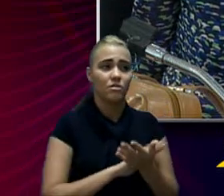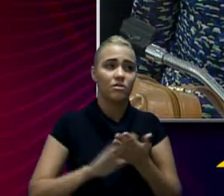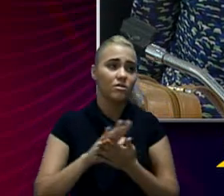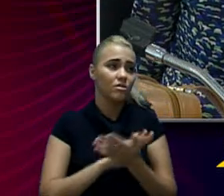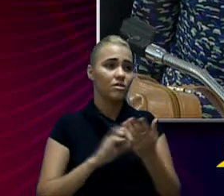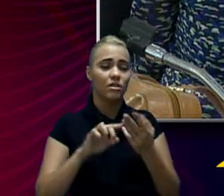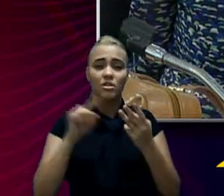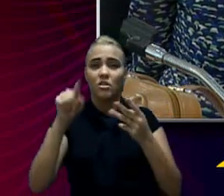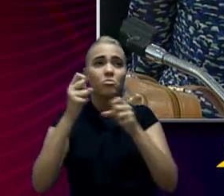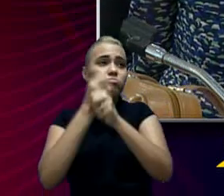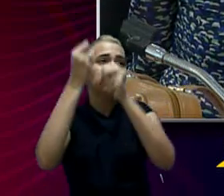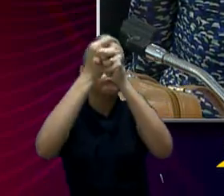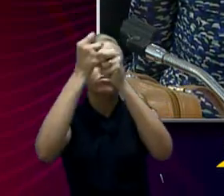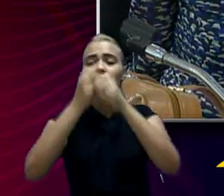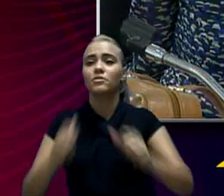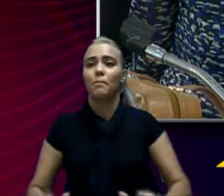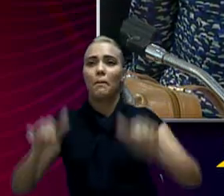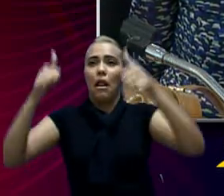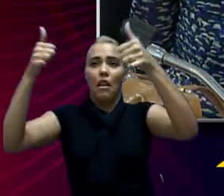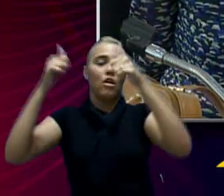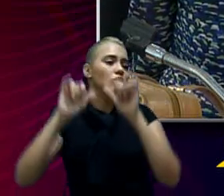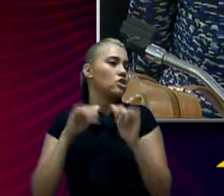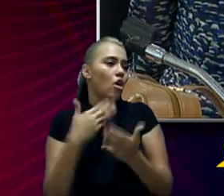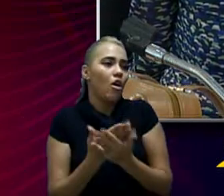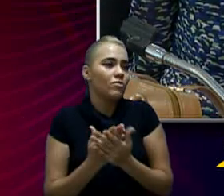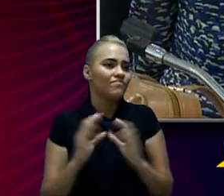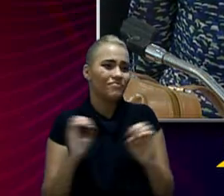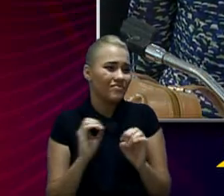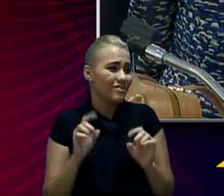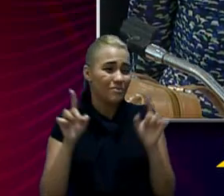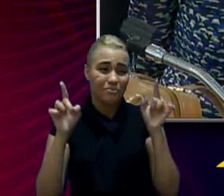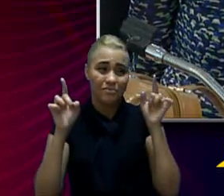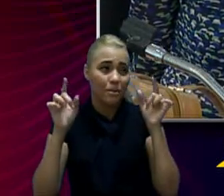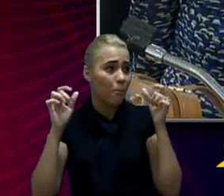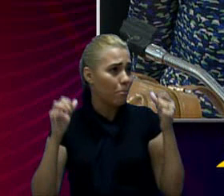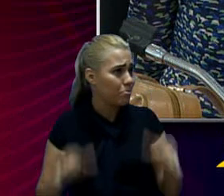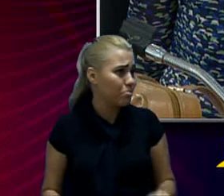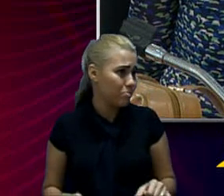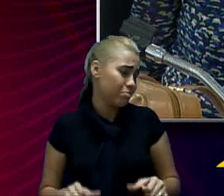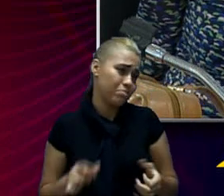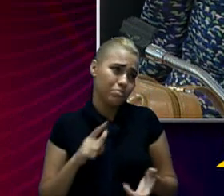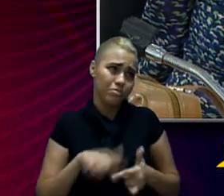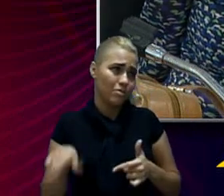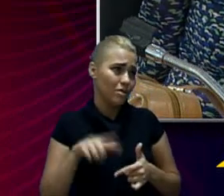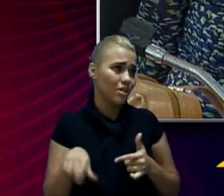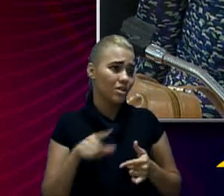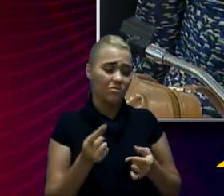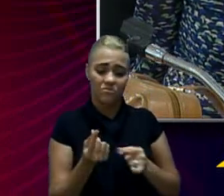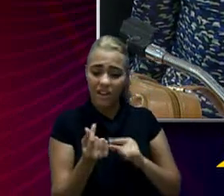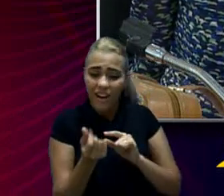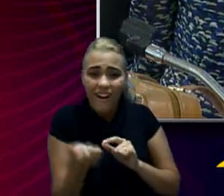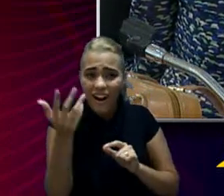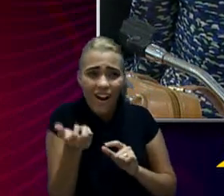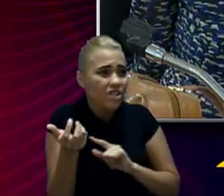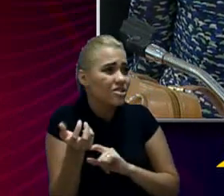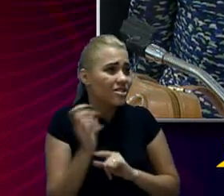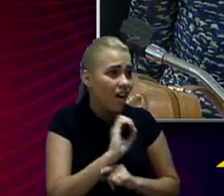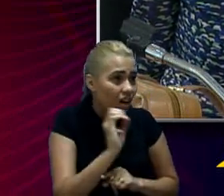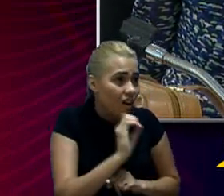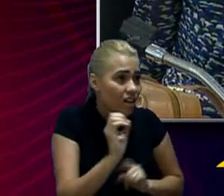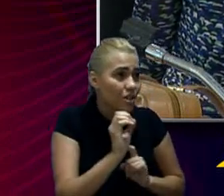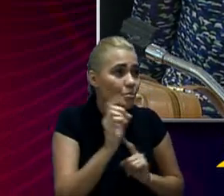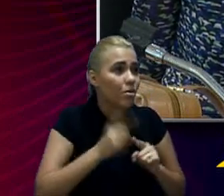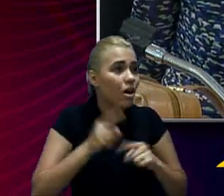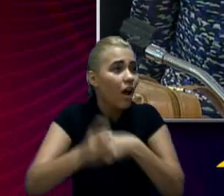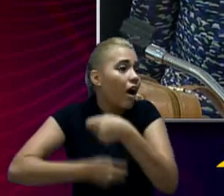acontecido nas escolas, em estado precaríssimo. uma série de gastos que não foram feitos porque não houve